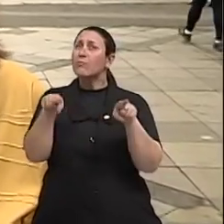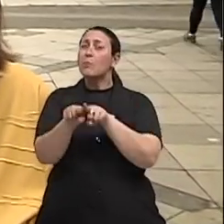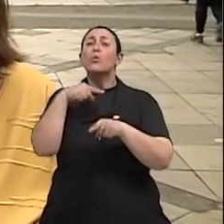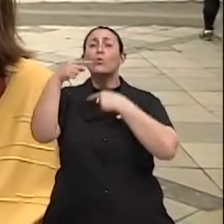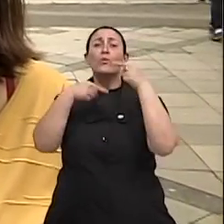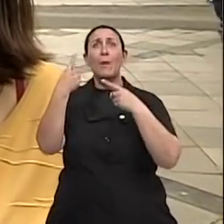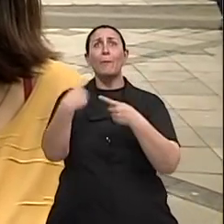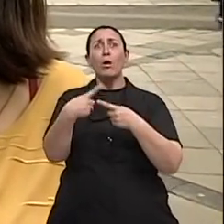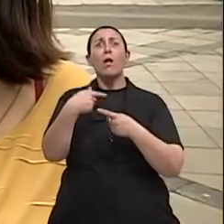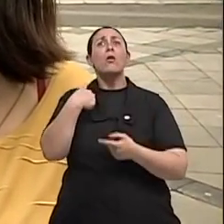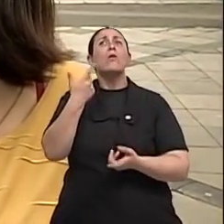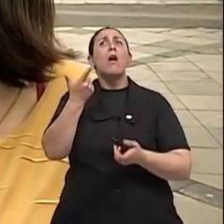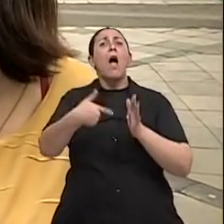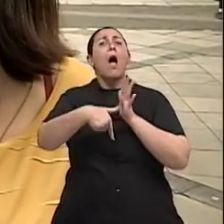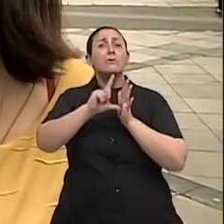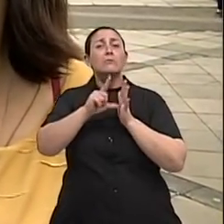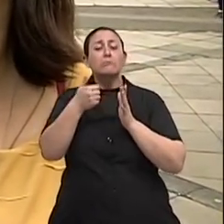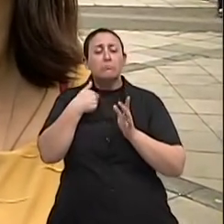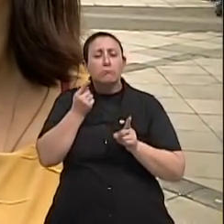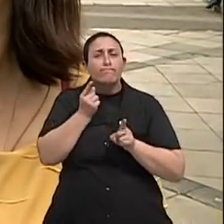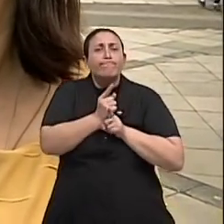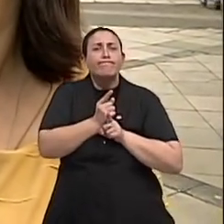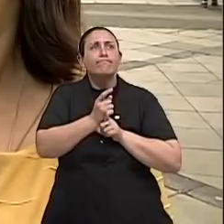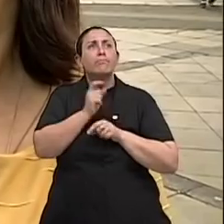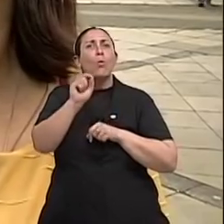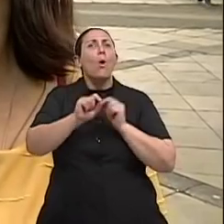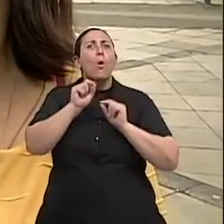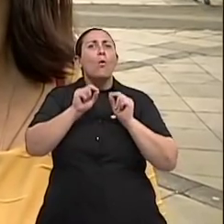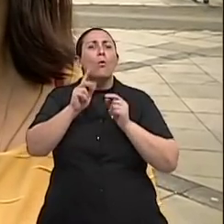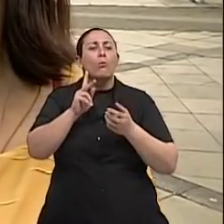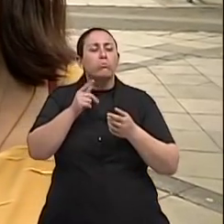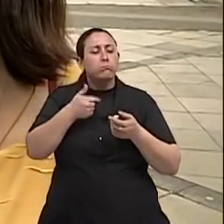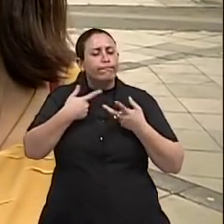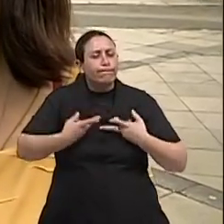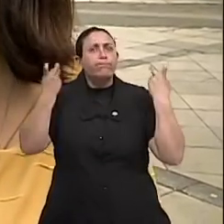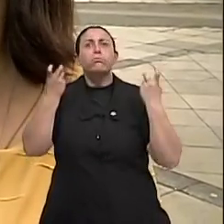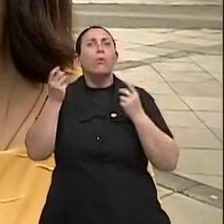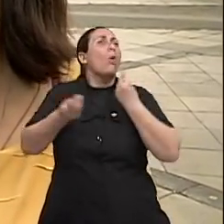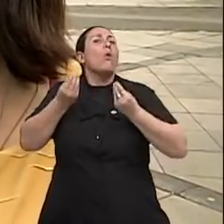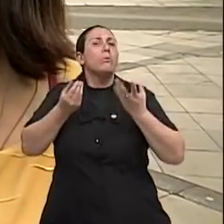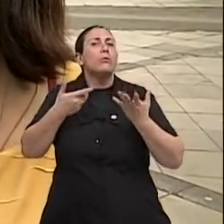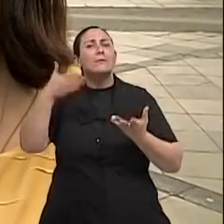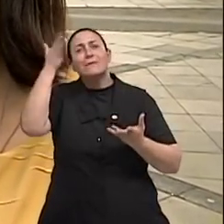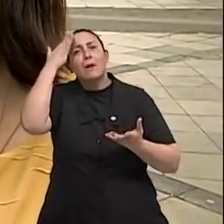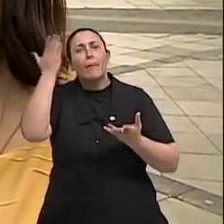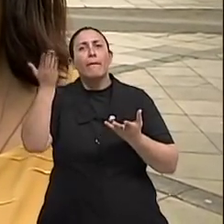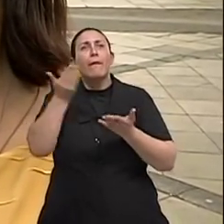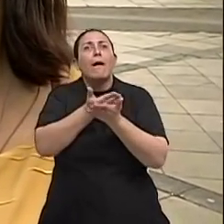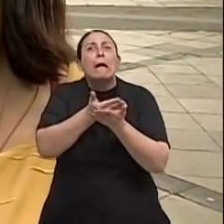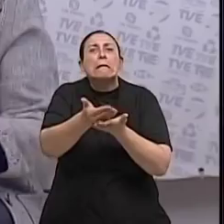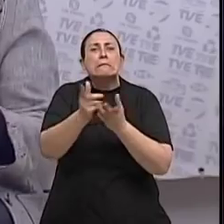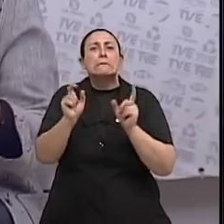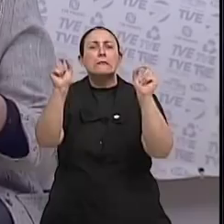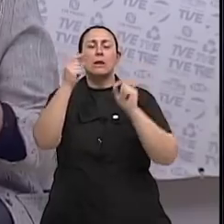antes de ter, sabe? Qual é o primeiro sintoma que tu sente? O que é a primeira reação que tu... Como tu sente o começo do